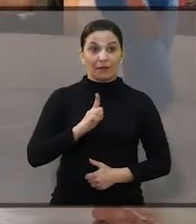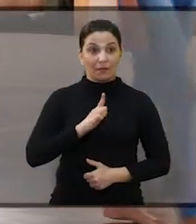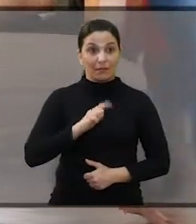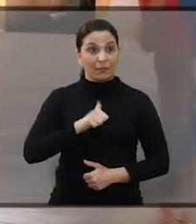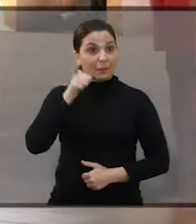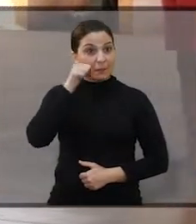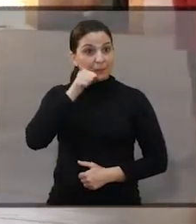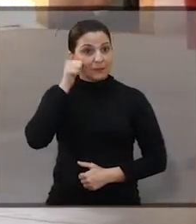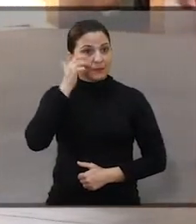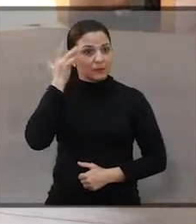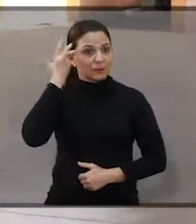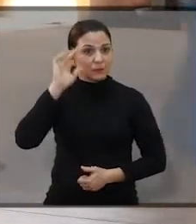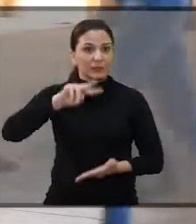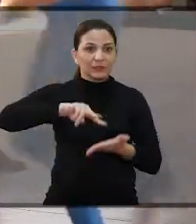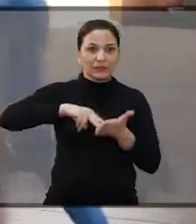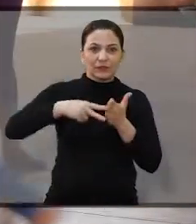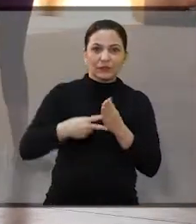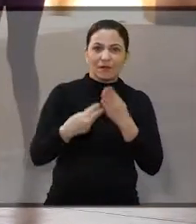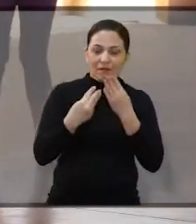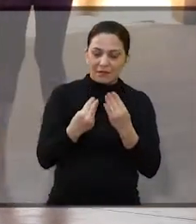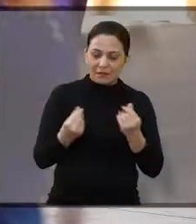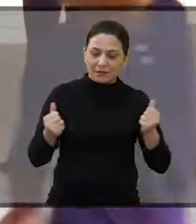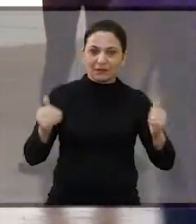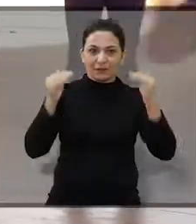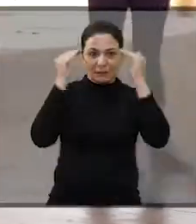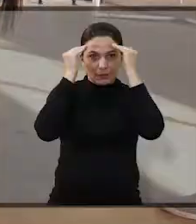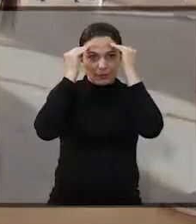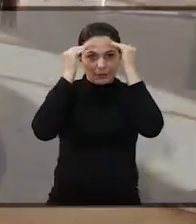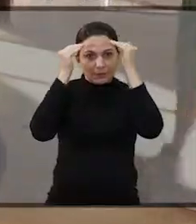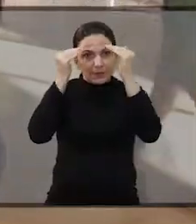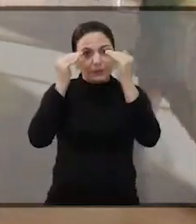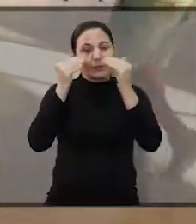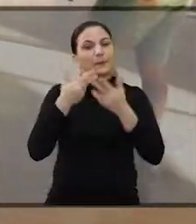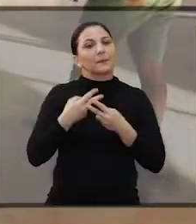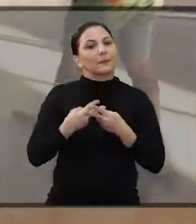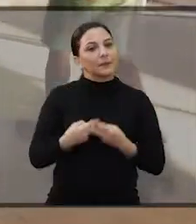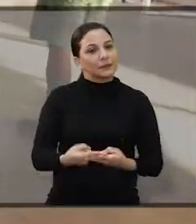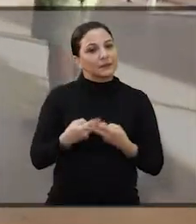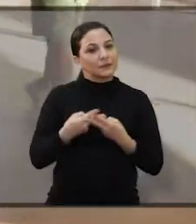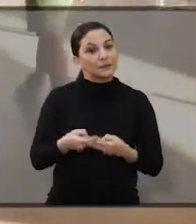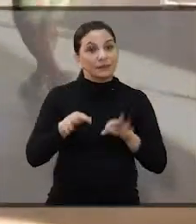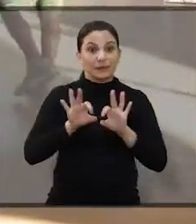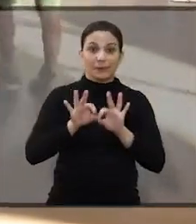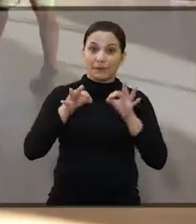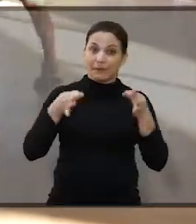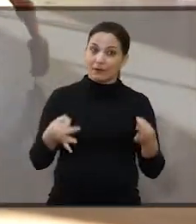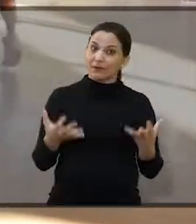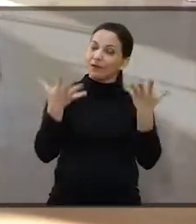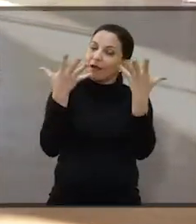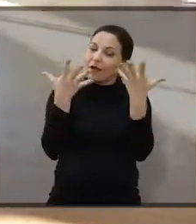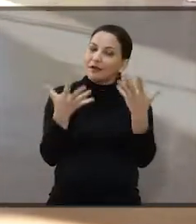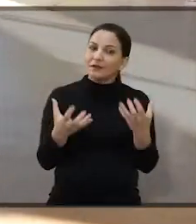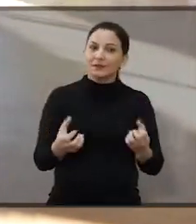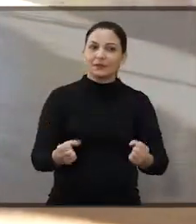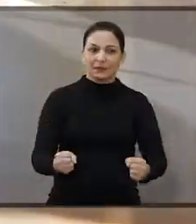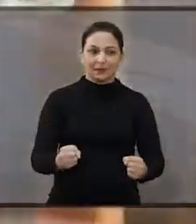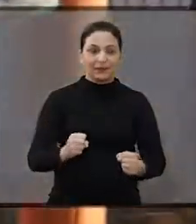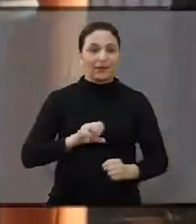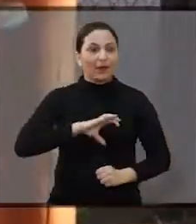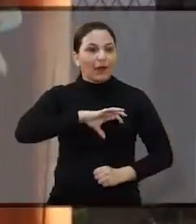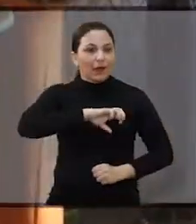Muitas delas desconhecem a essência do respeito, da paciência, da humildade, da tolerância.